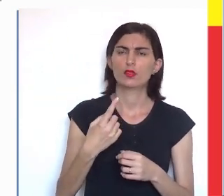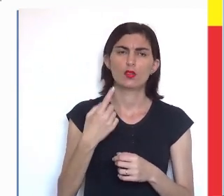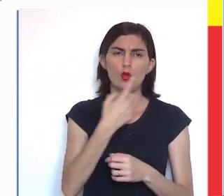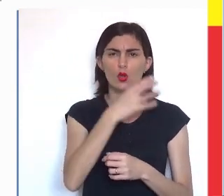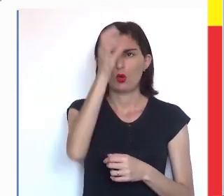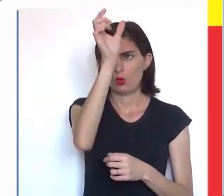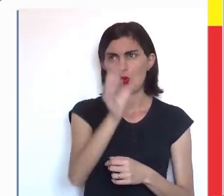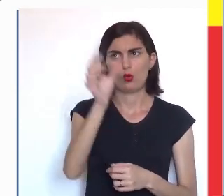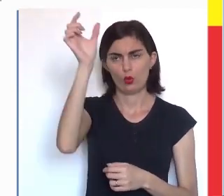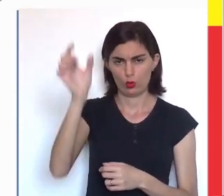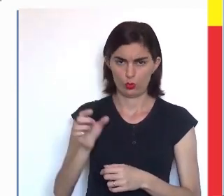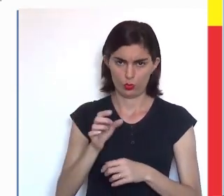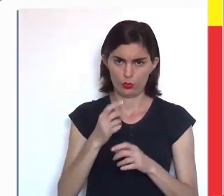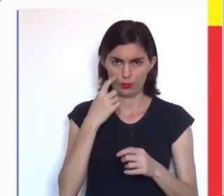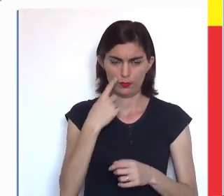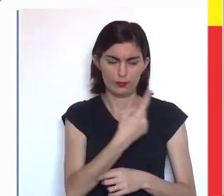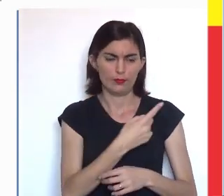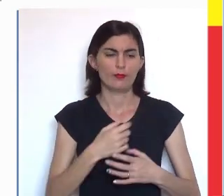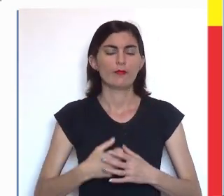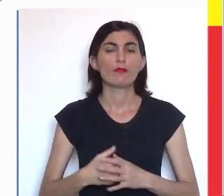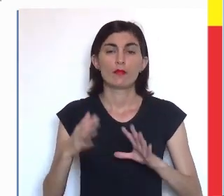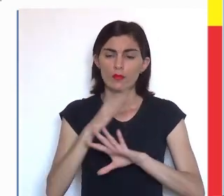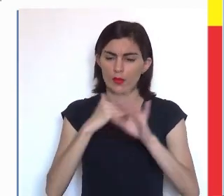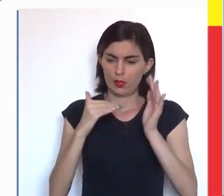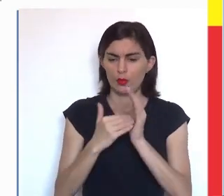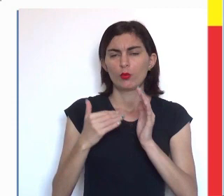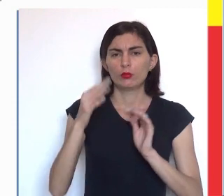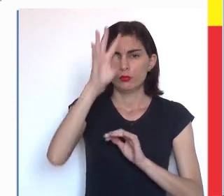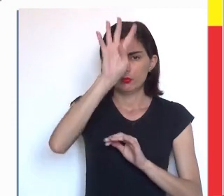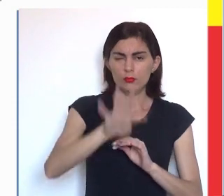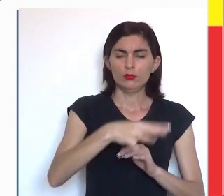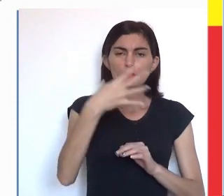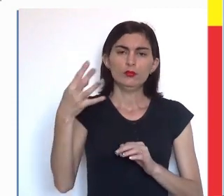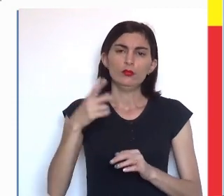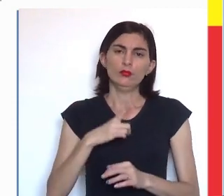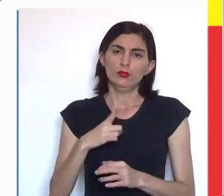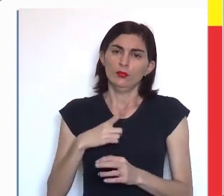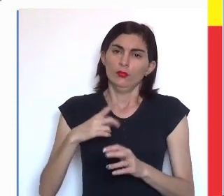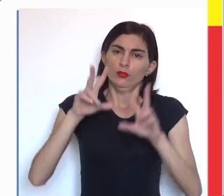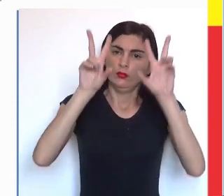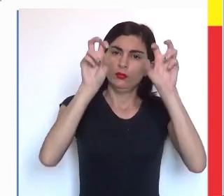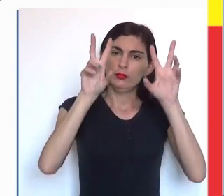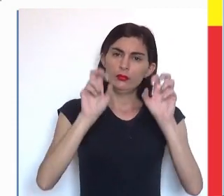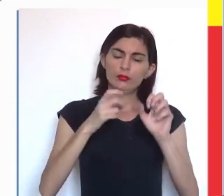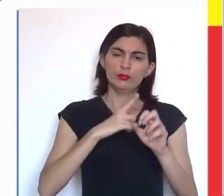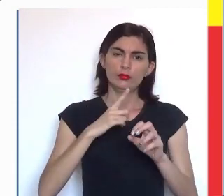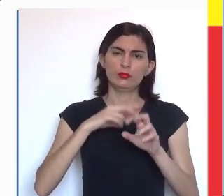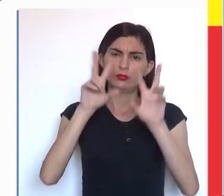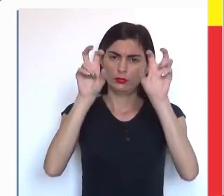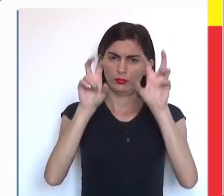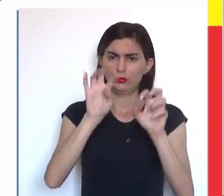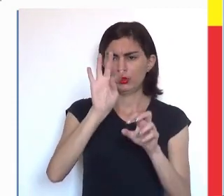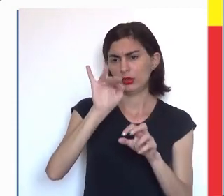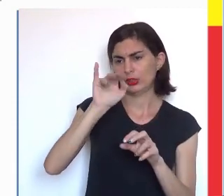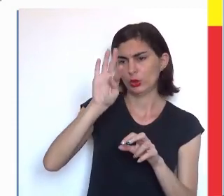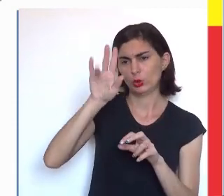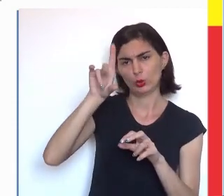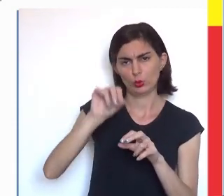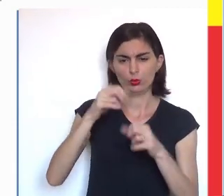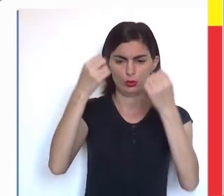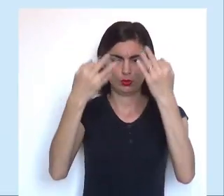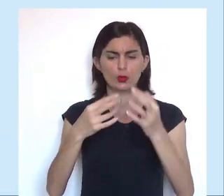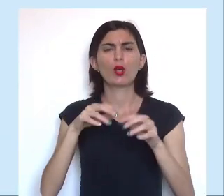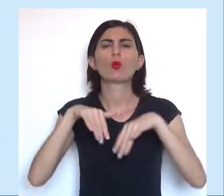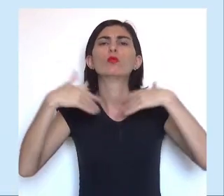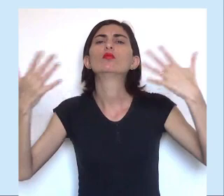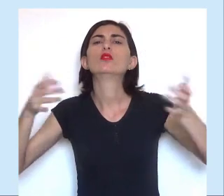coluna. Veja o seguinte, em todo gráfico, existe o título, tem o título, para dizer